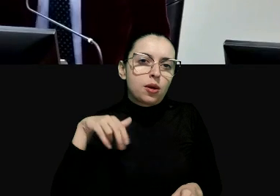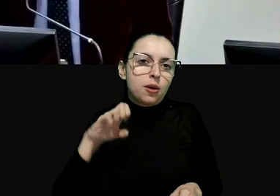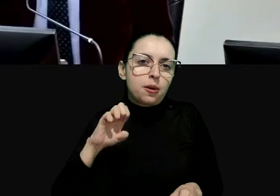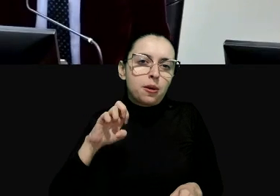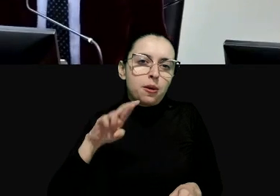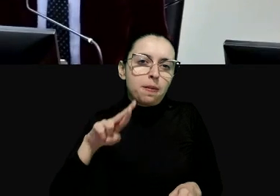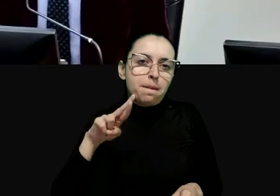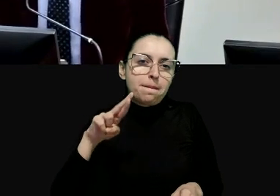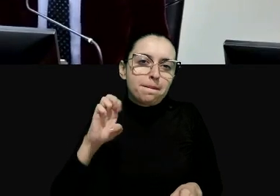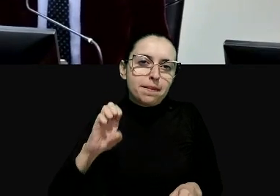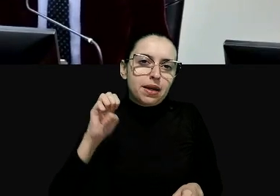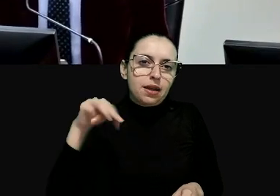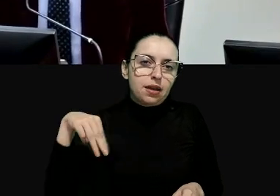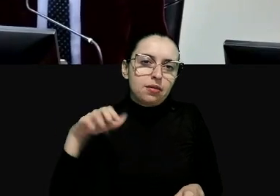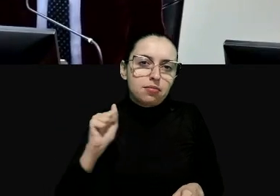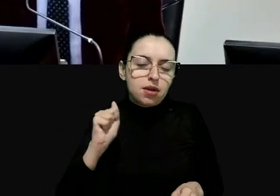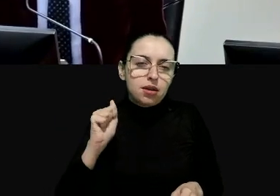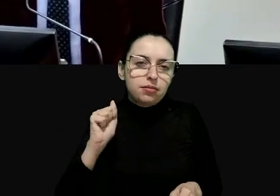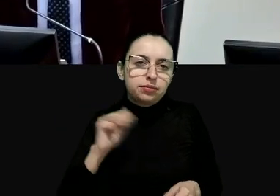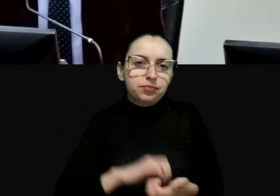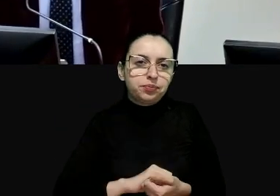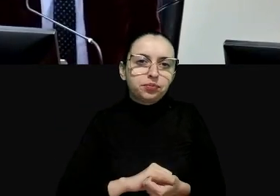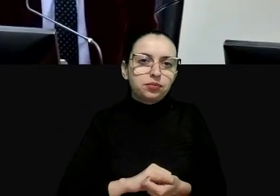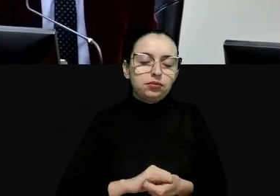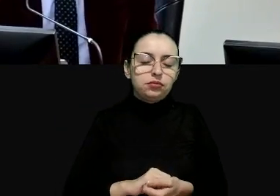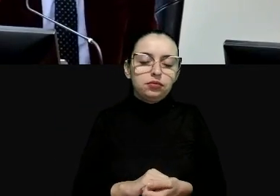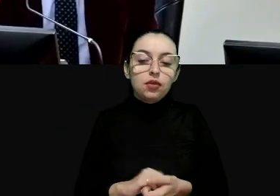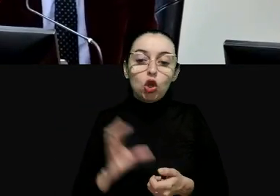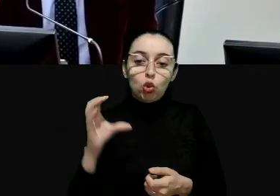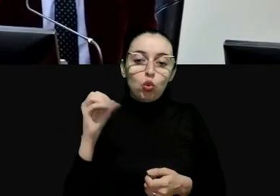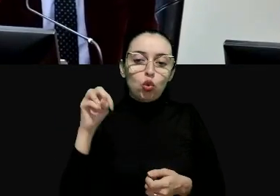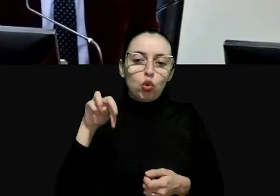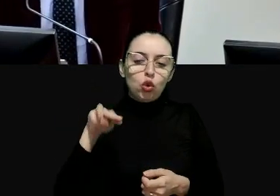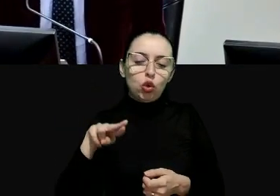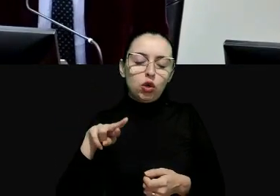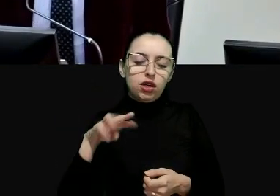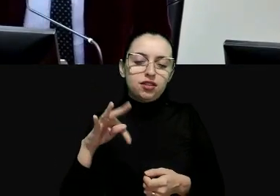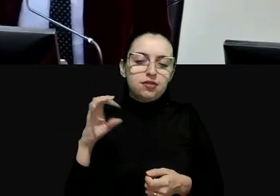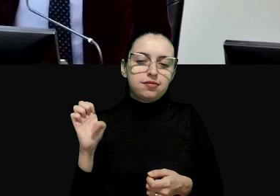que não aceitava o fallo da corte americana